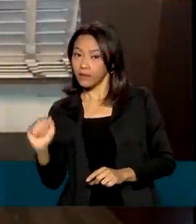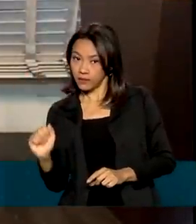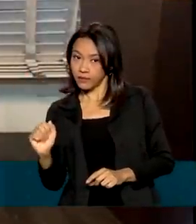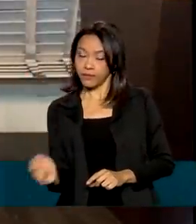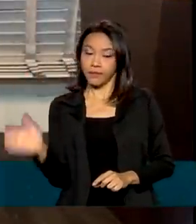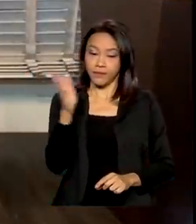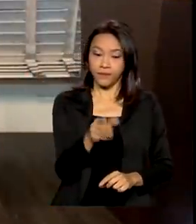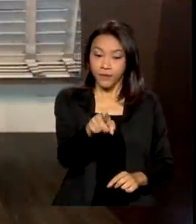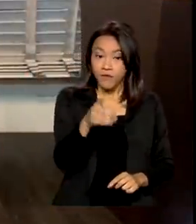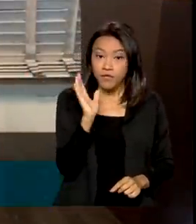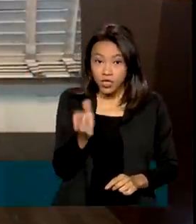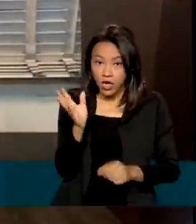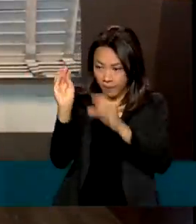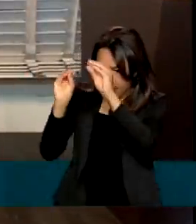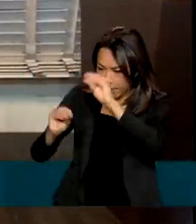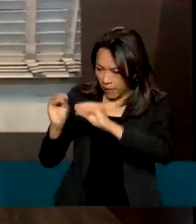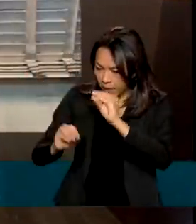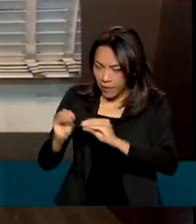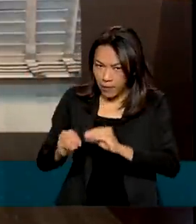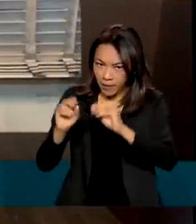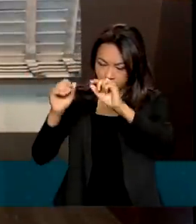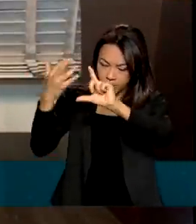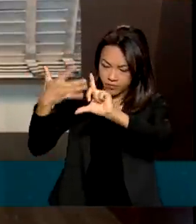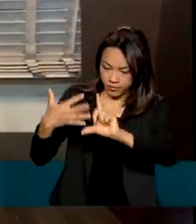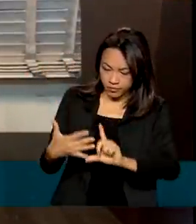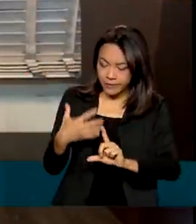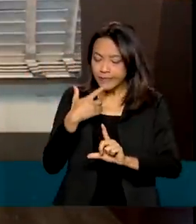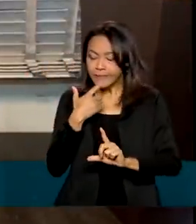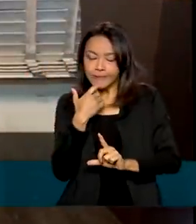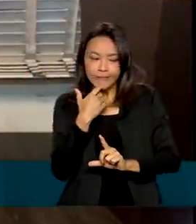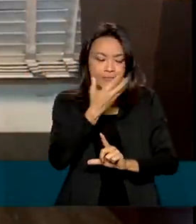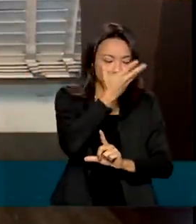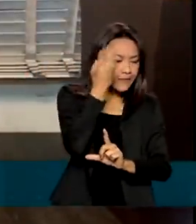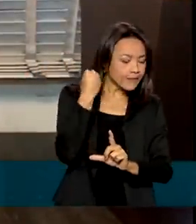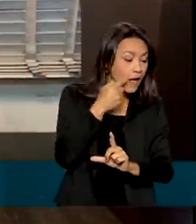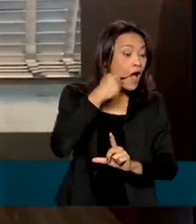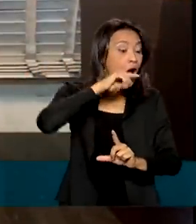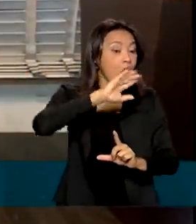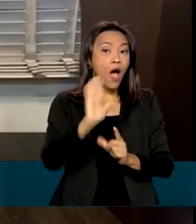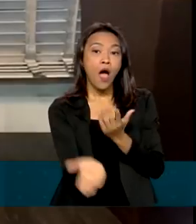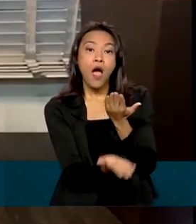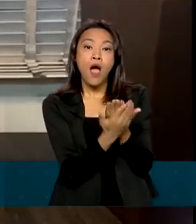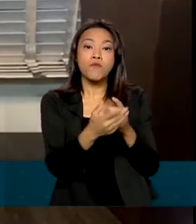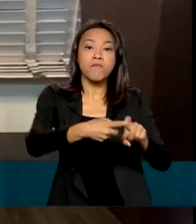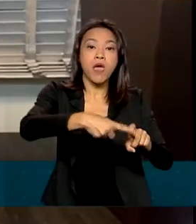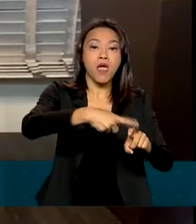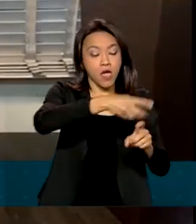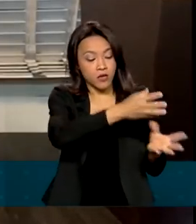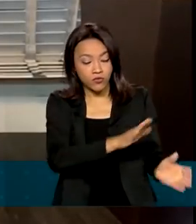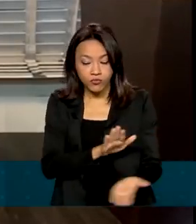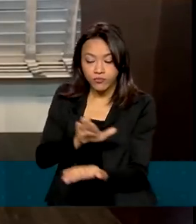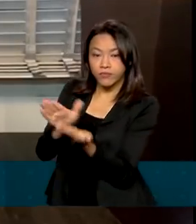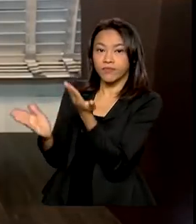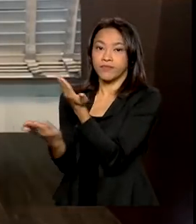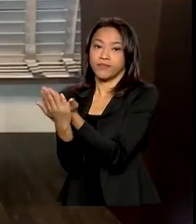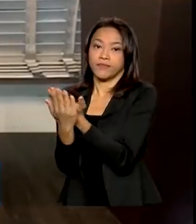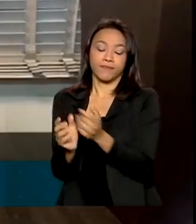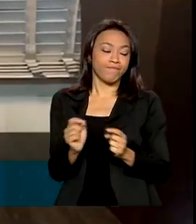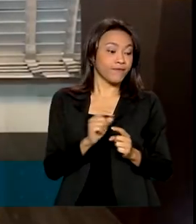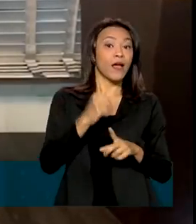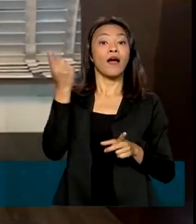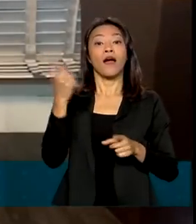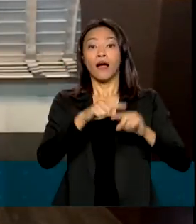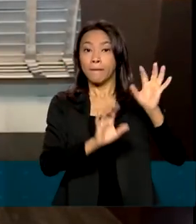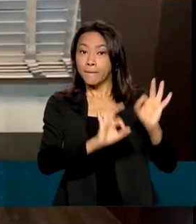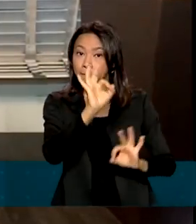-preenchida, você já evita de ter esquecido alguma despesa médica, já vem importado plano de saúde, já vem importado